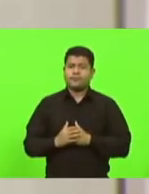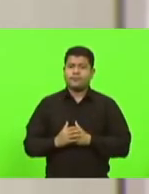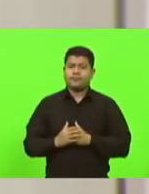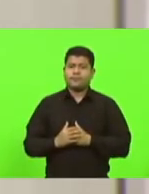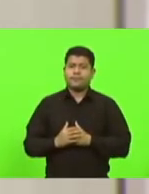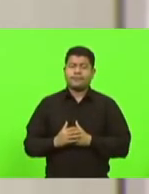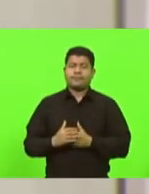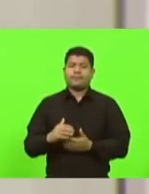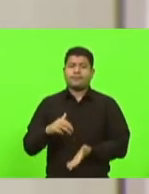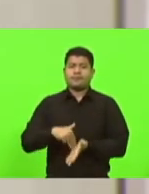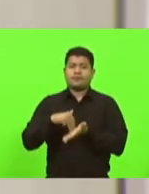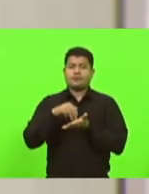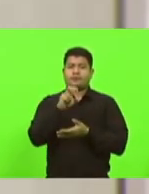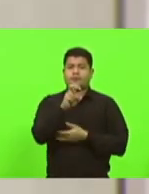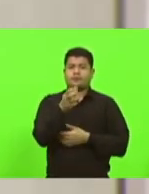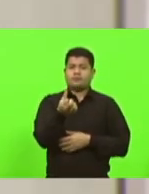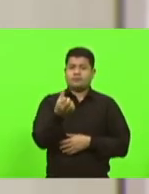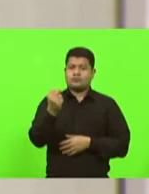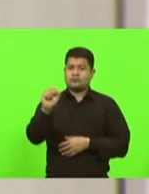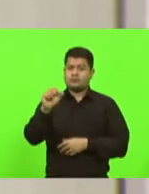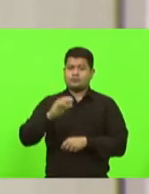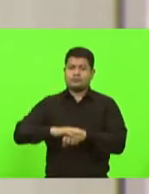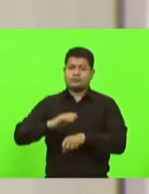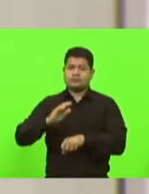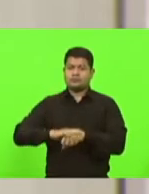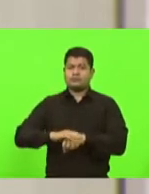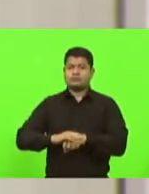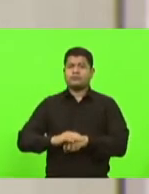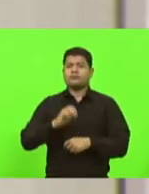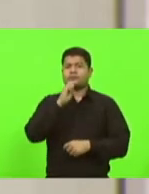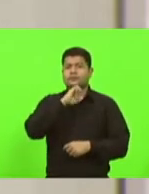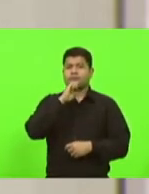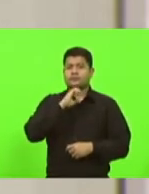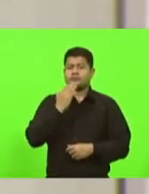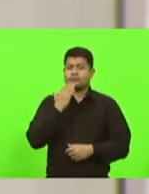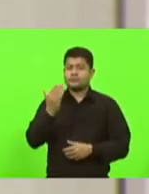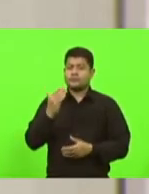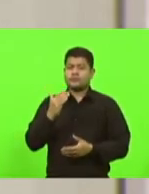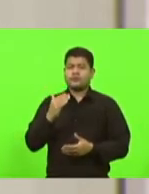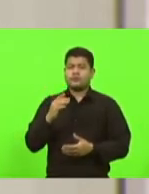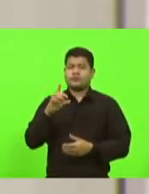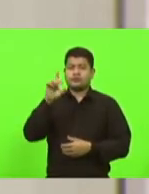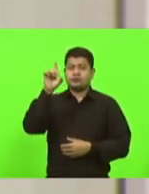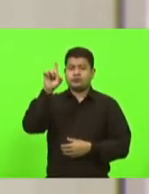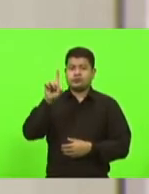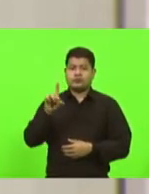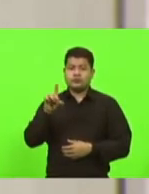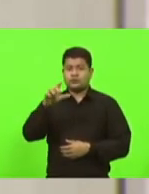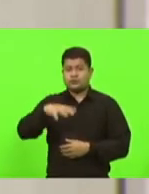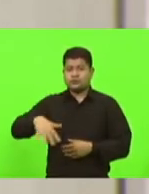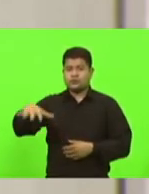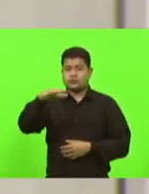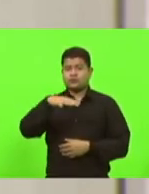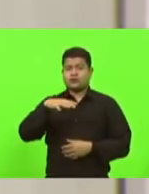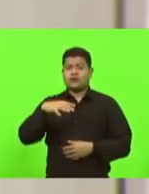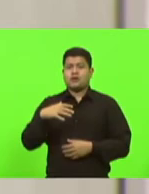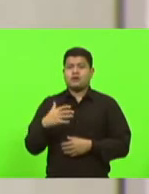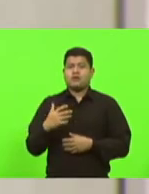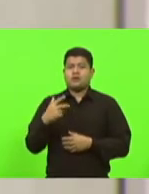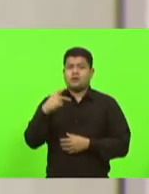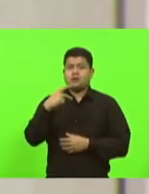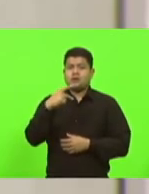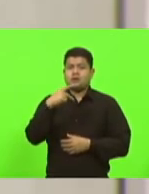Moção nº 568, deputado Felipe Estevam, apelando ao diretor-geral da Agência Nacional de Petróleo, Gás Natural